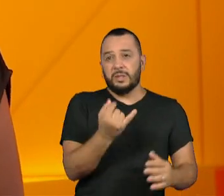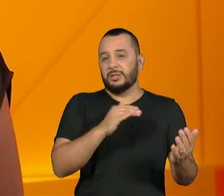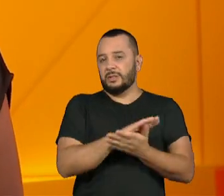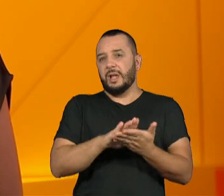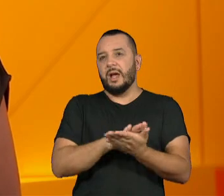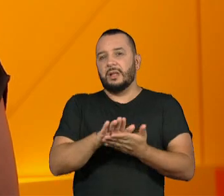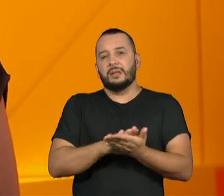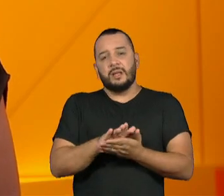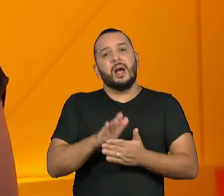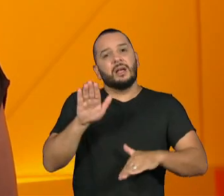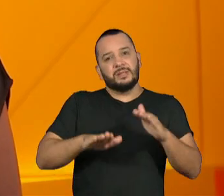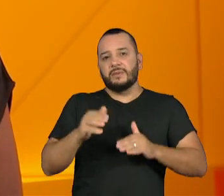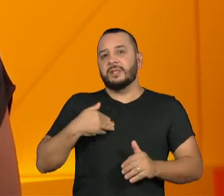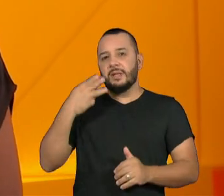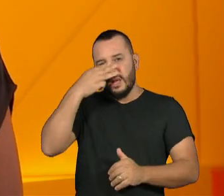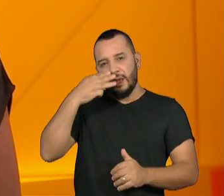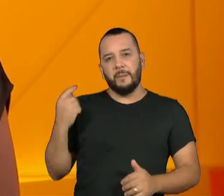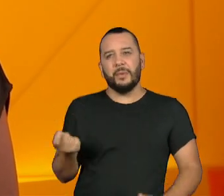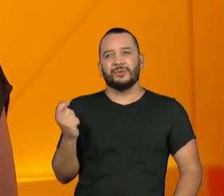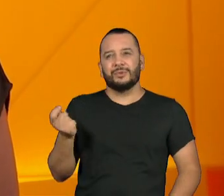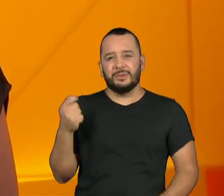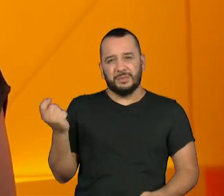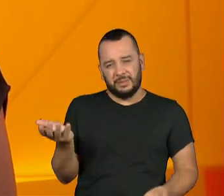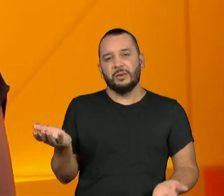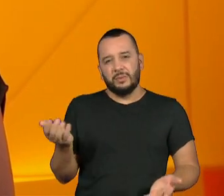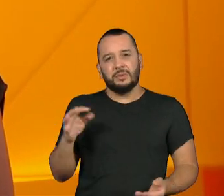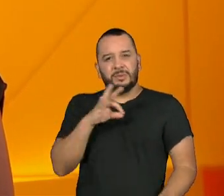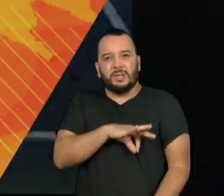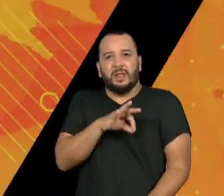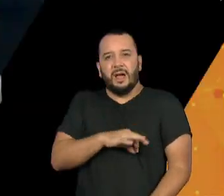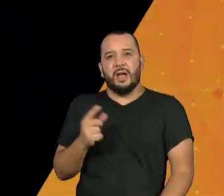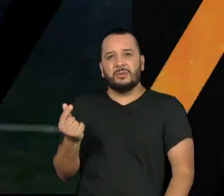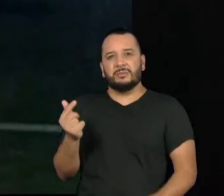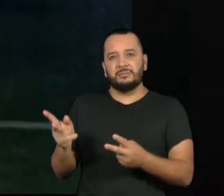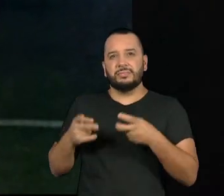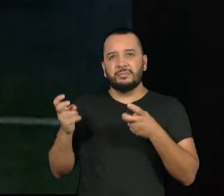encontram na prostituição a opção para fonte de renda.